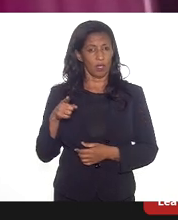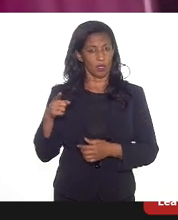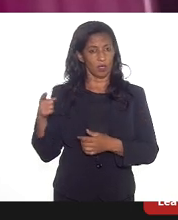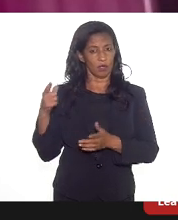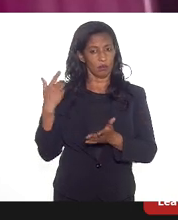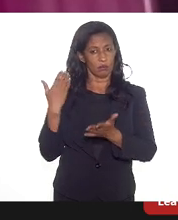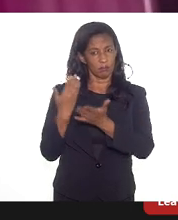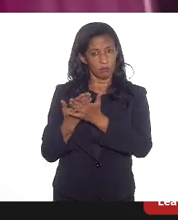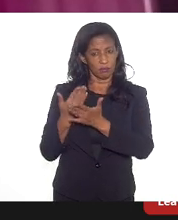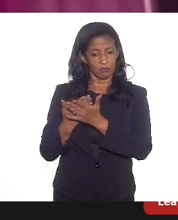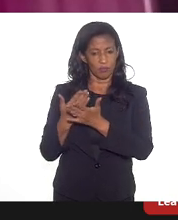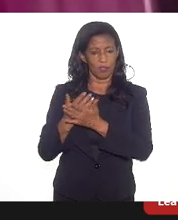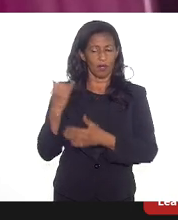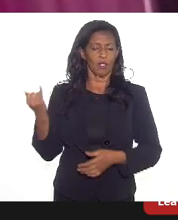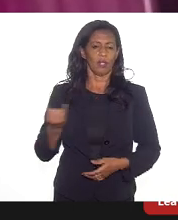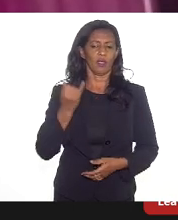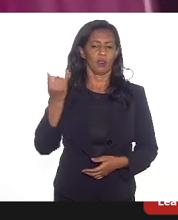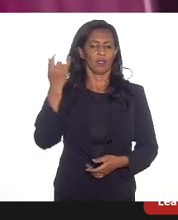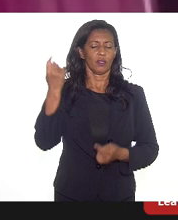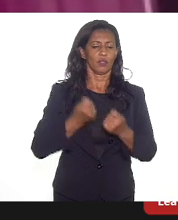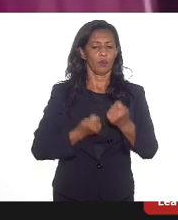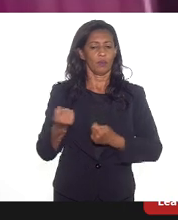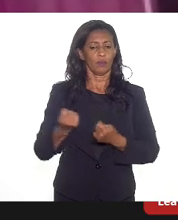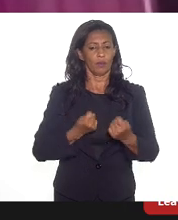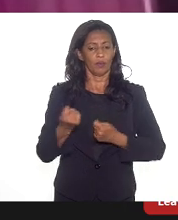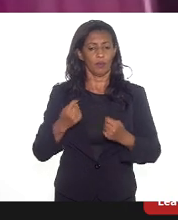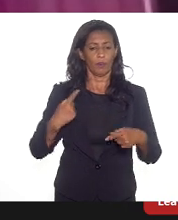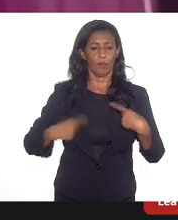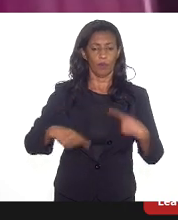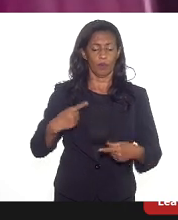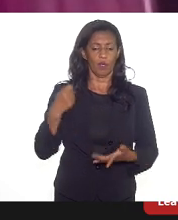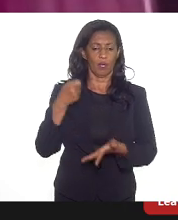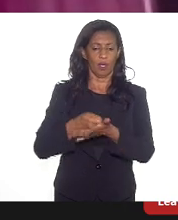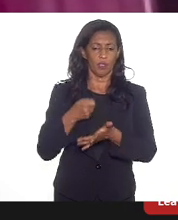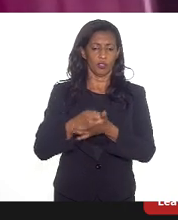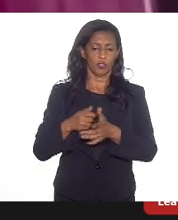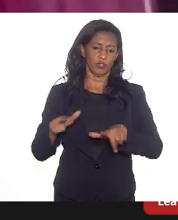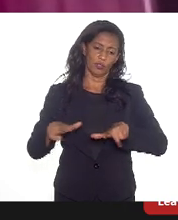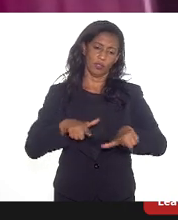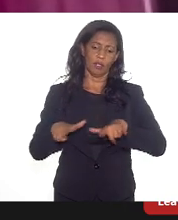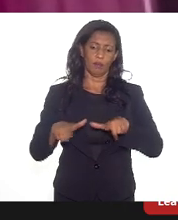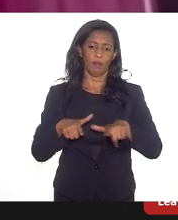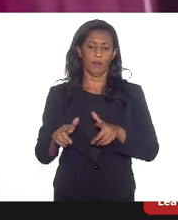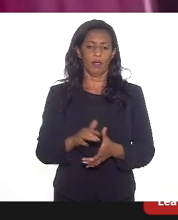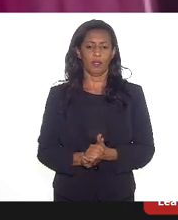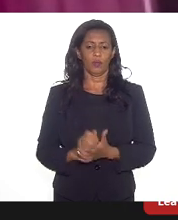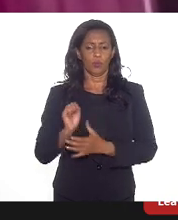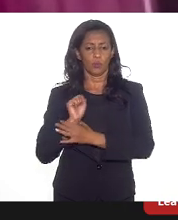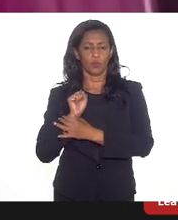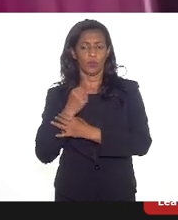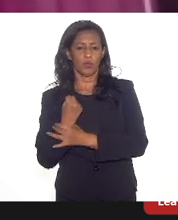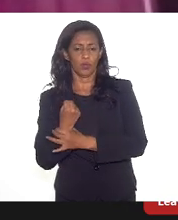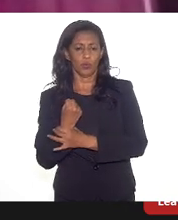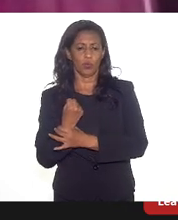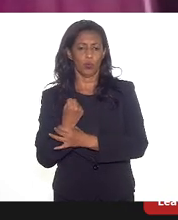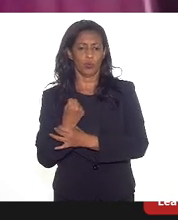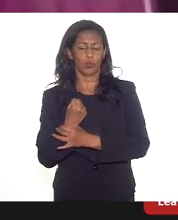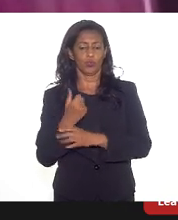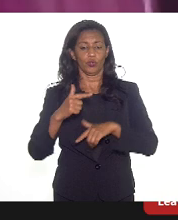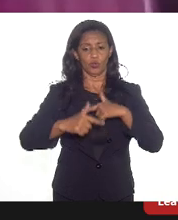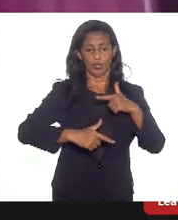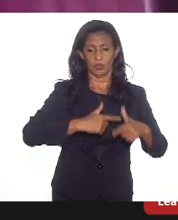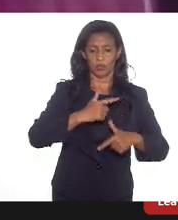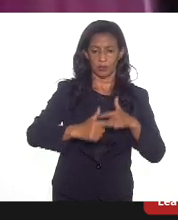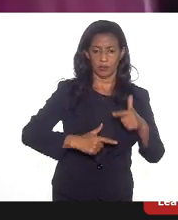a importância de uma economia de política de garantia de emprego, ou seja, um seguro emprego e não um seguro desemprego,